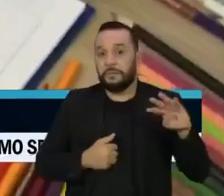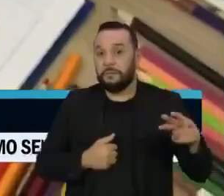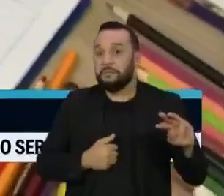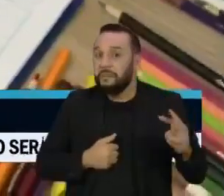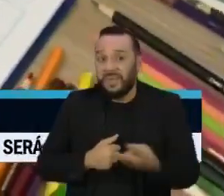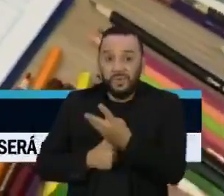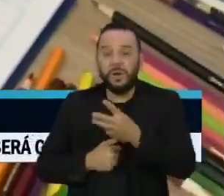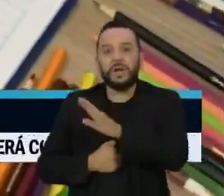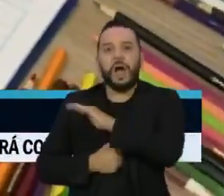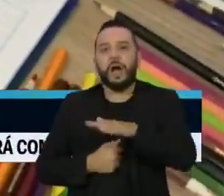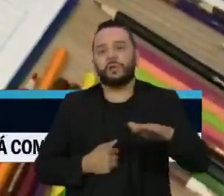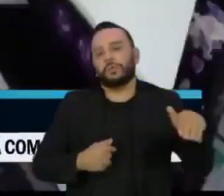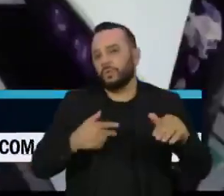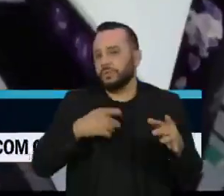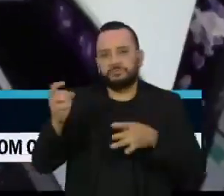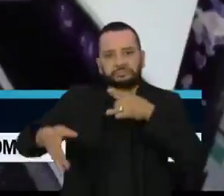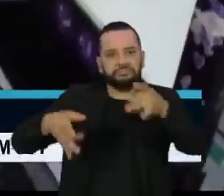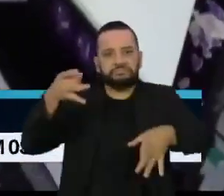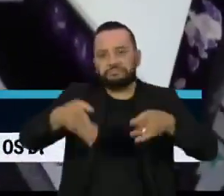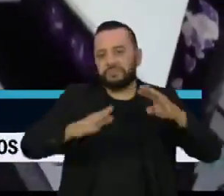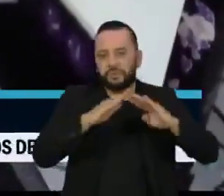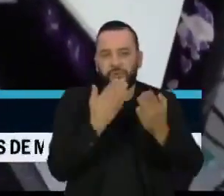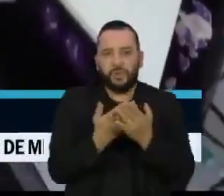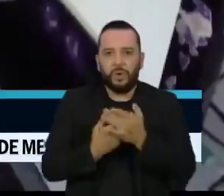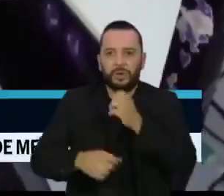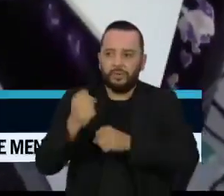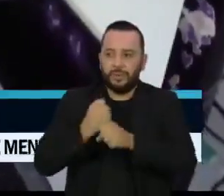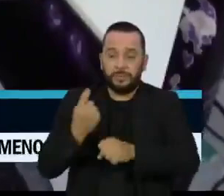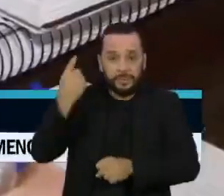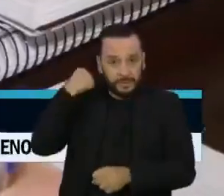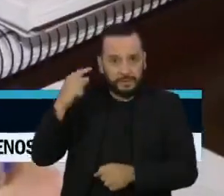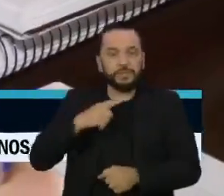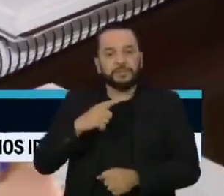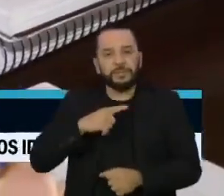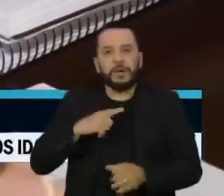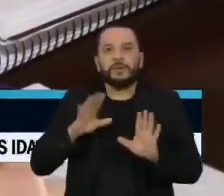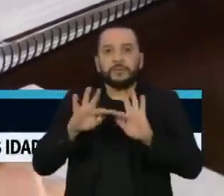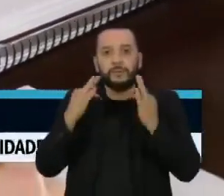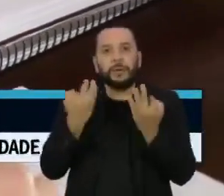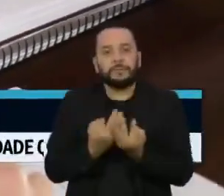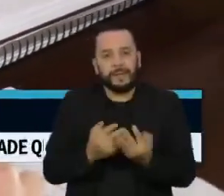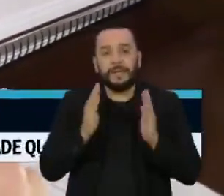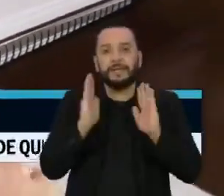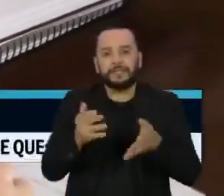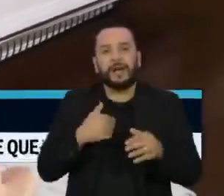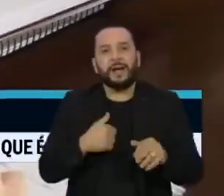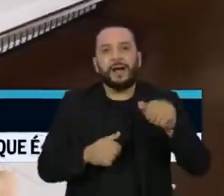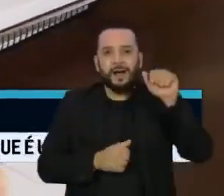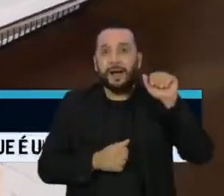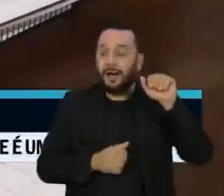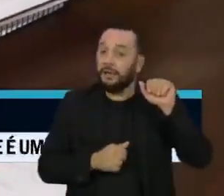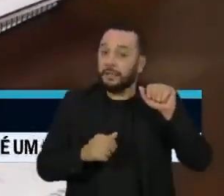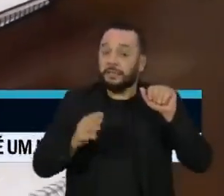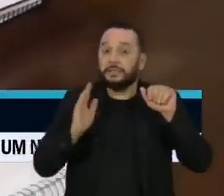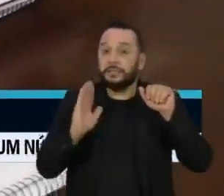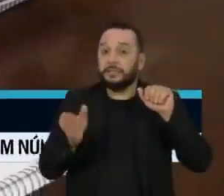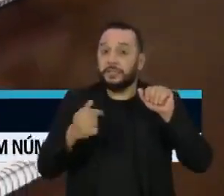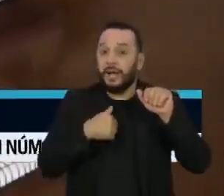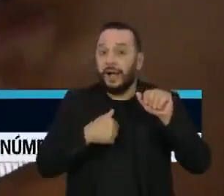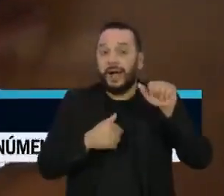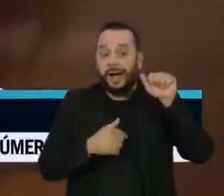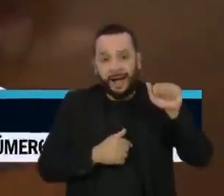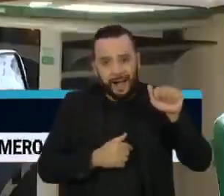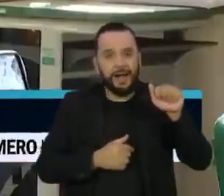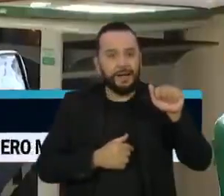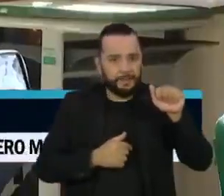Nas famílias de classe A, onde o acesso ao ensino à distância e privado está mais à mão, a evasão escolar não chegou a